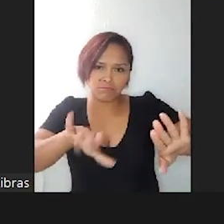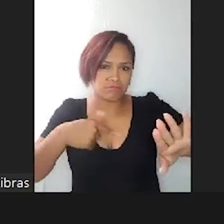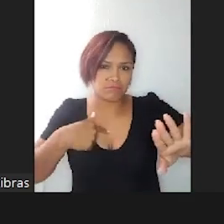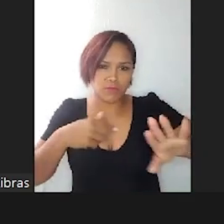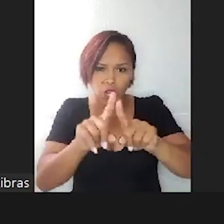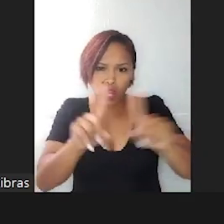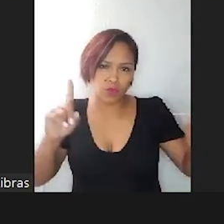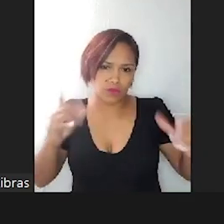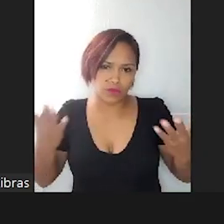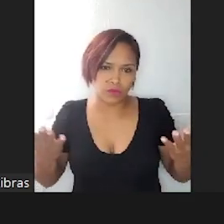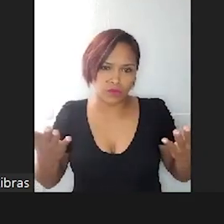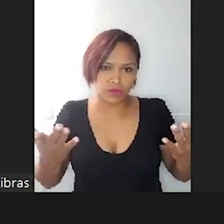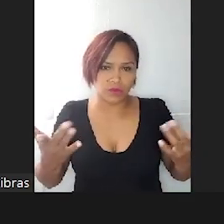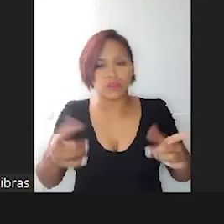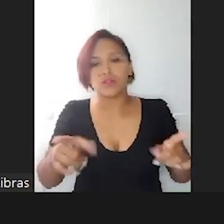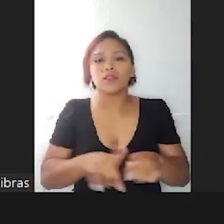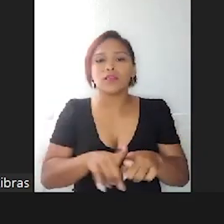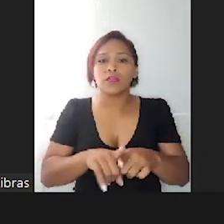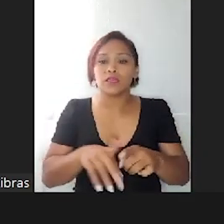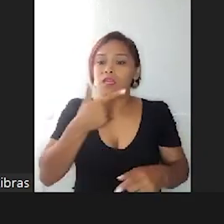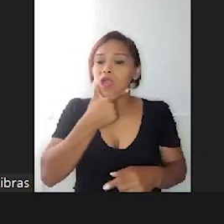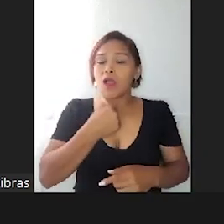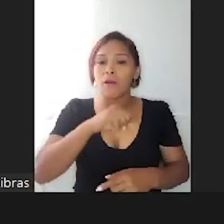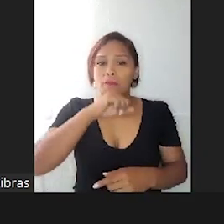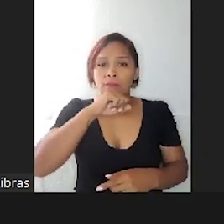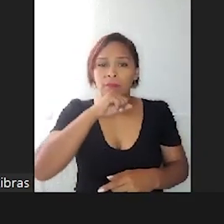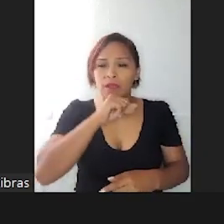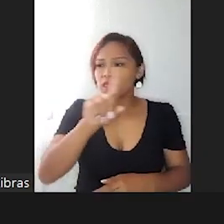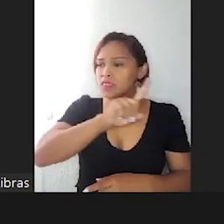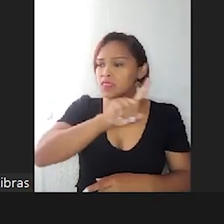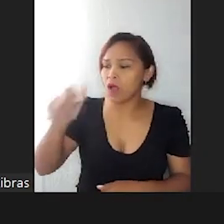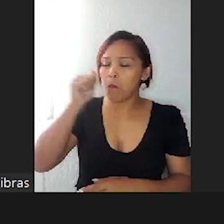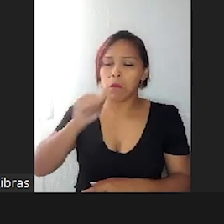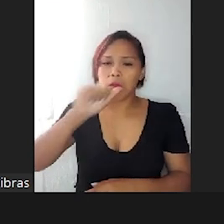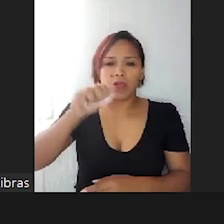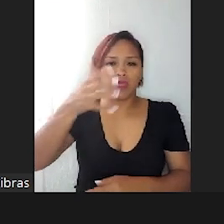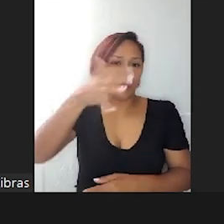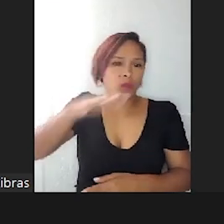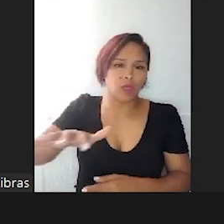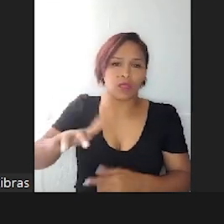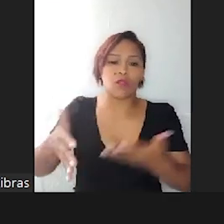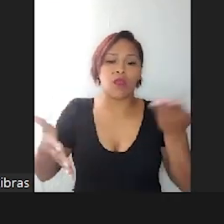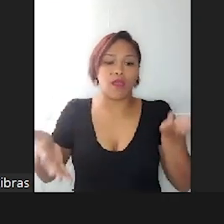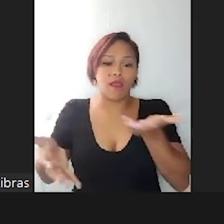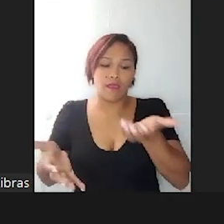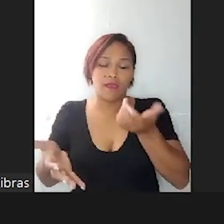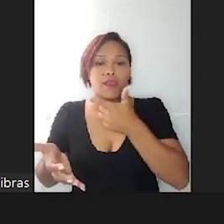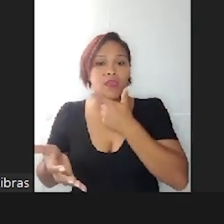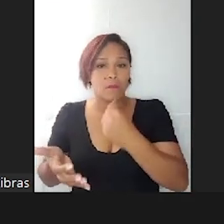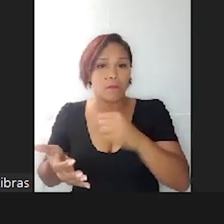E ele chamou o papai. Ele falava, não, mamãe, papai. Não, mamãe, papai.